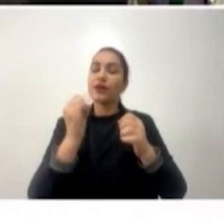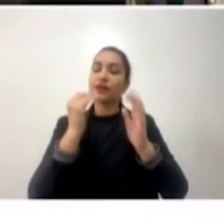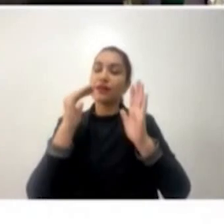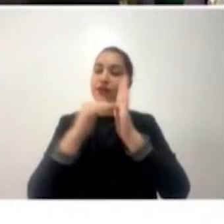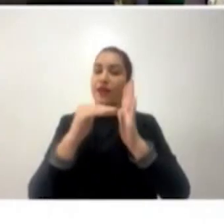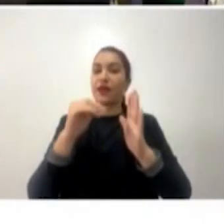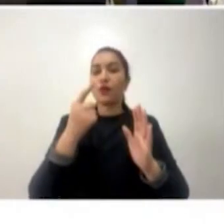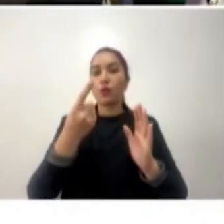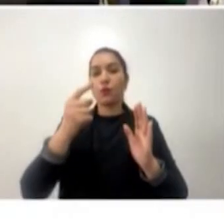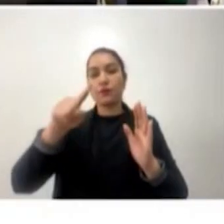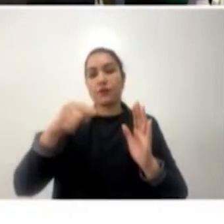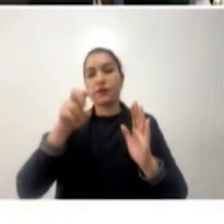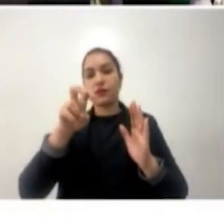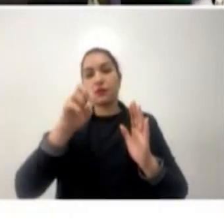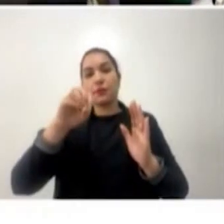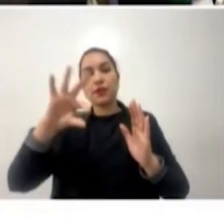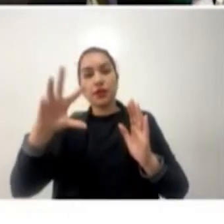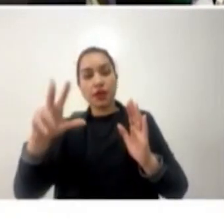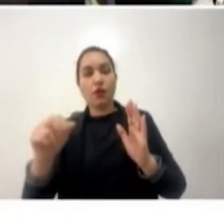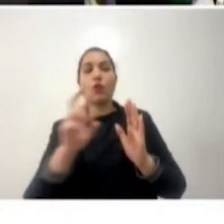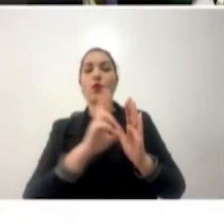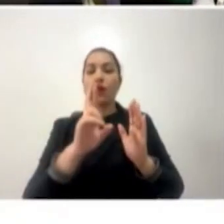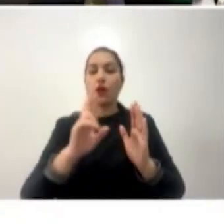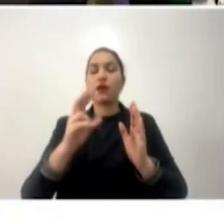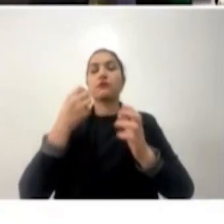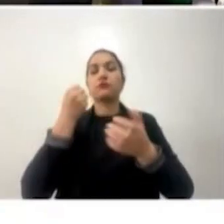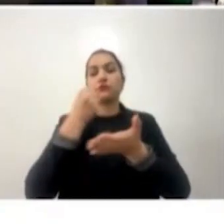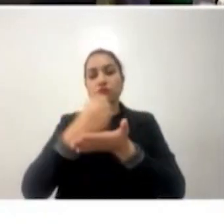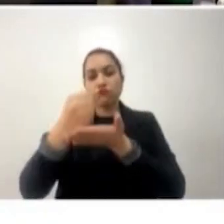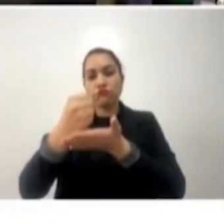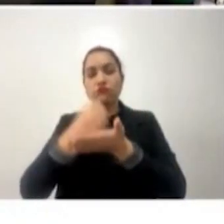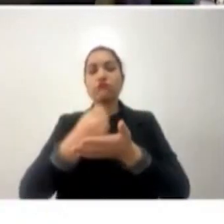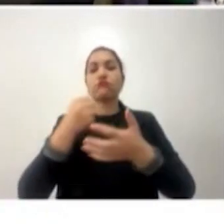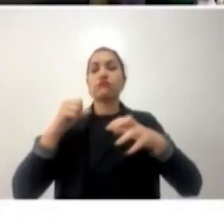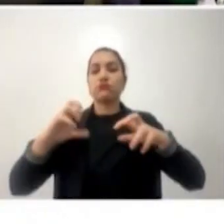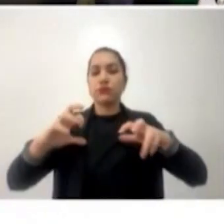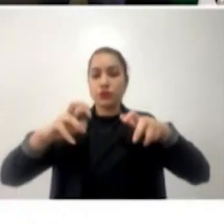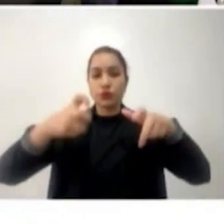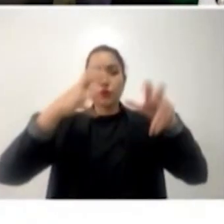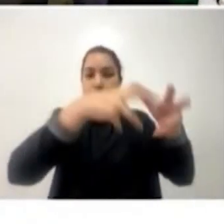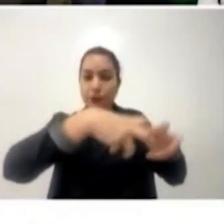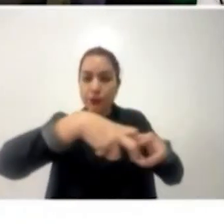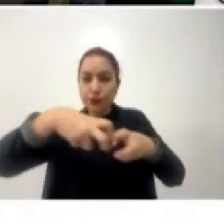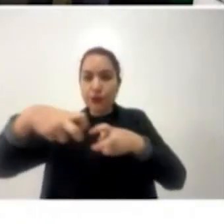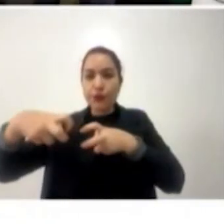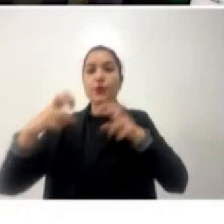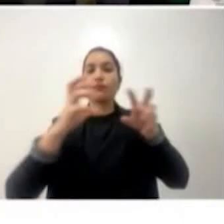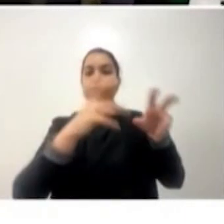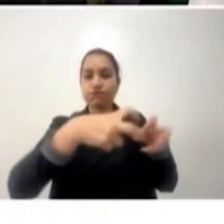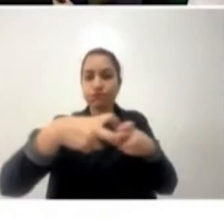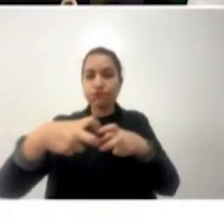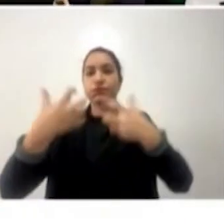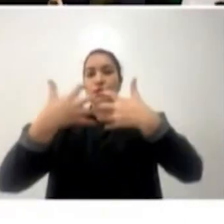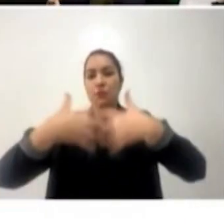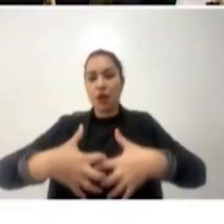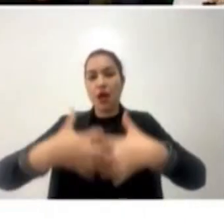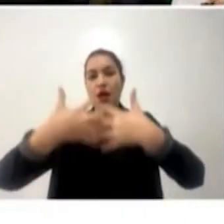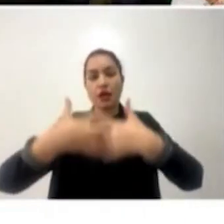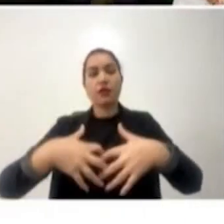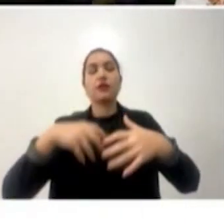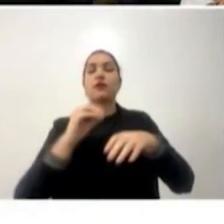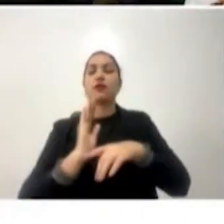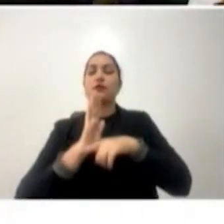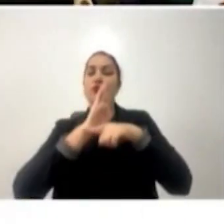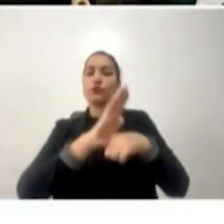de reais para fazer a contratação dos maquinários e equipamentos para fazer o desassoreamento. E nos municípios em situação de emergência,